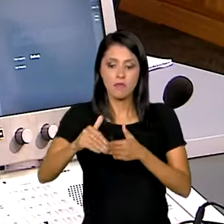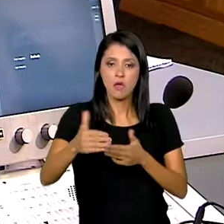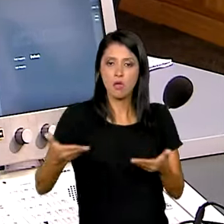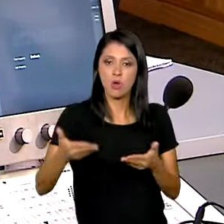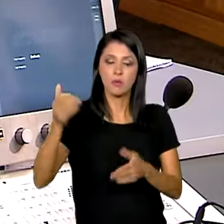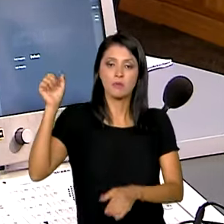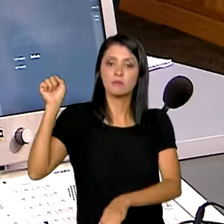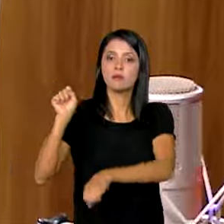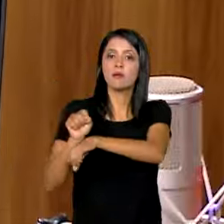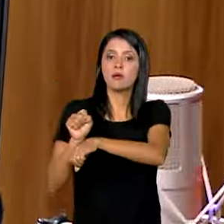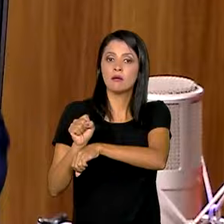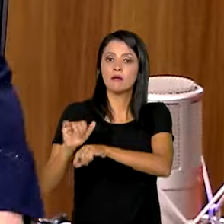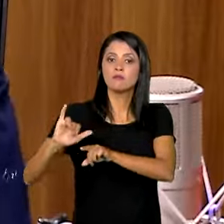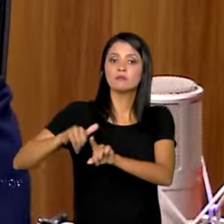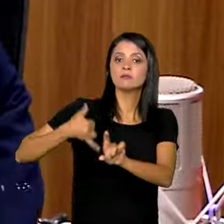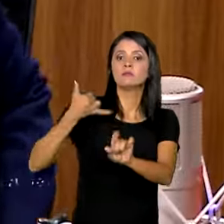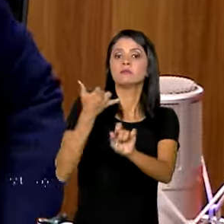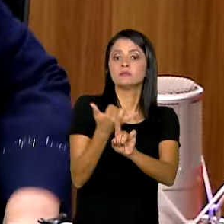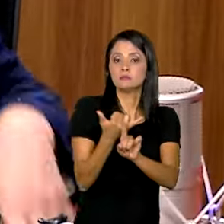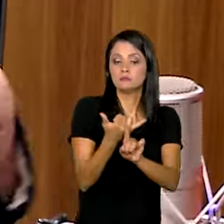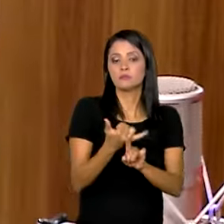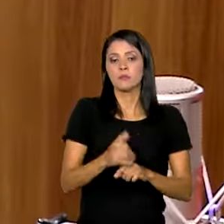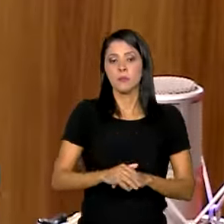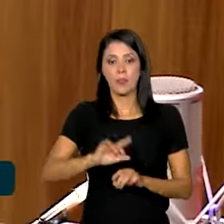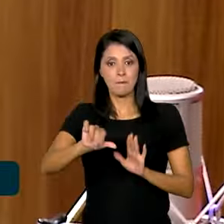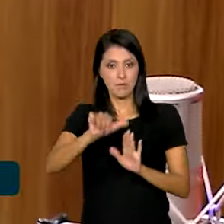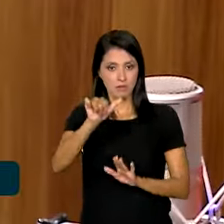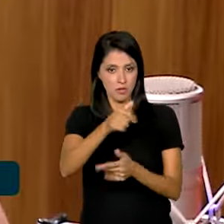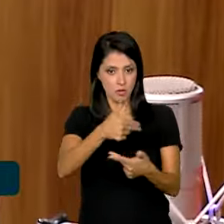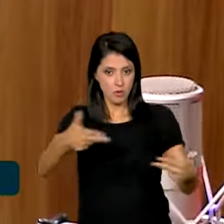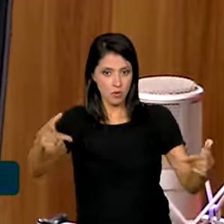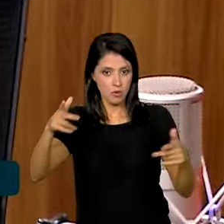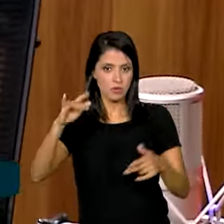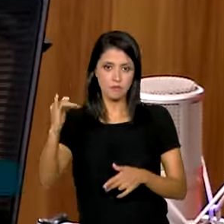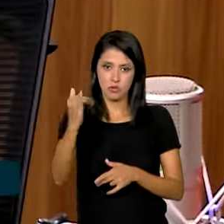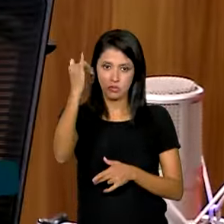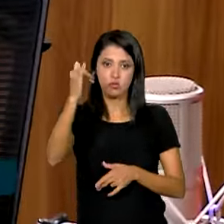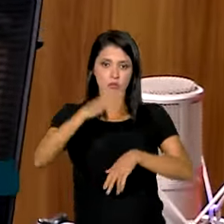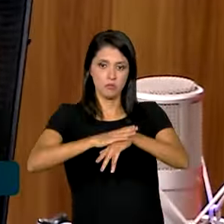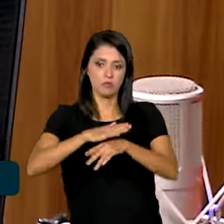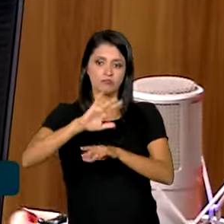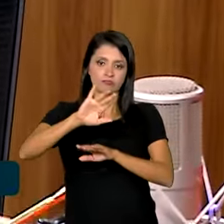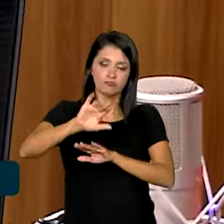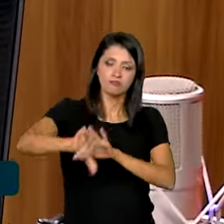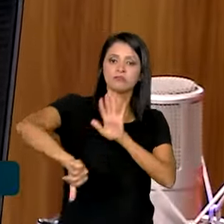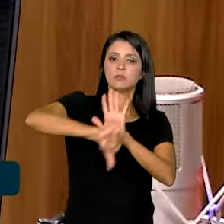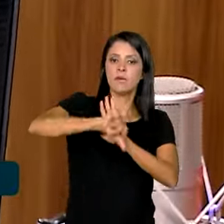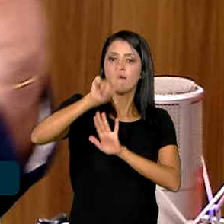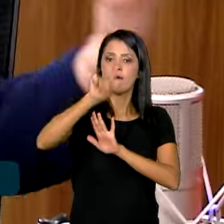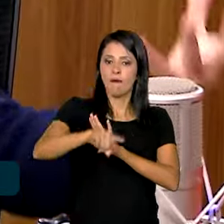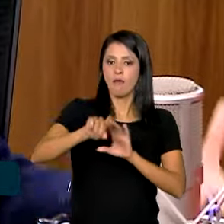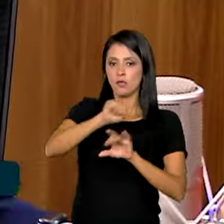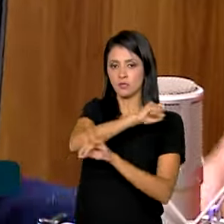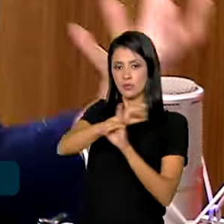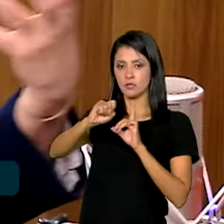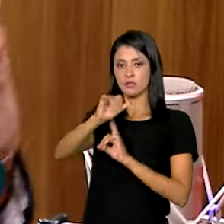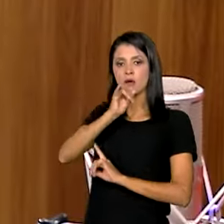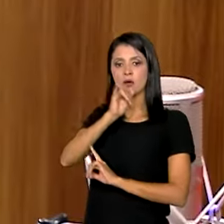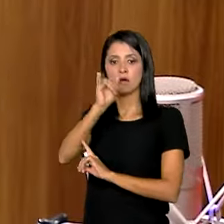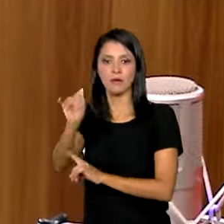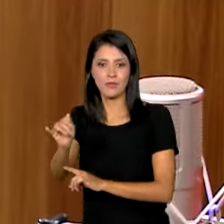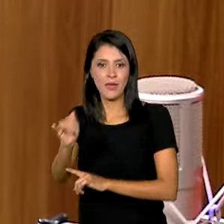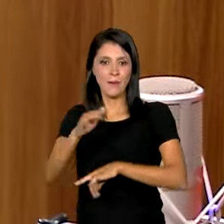coibir? Então, o primeiro sinal importante quando você criminaliza é um recado da sociedade, dada por meio do